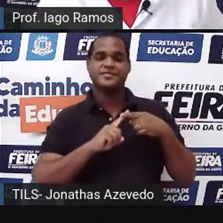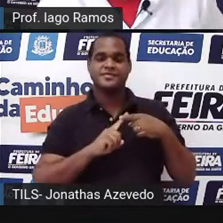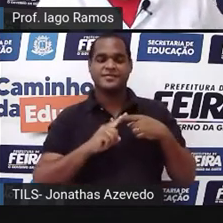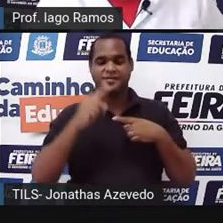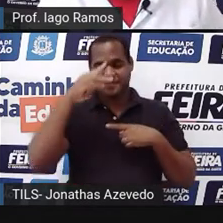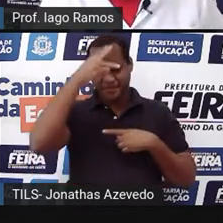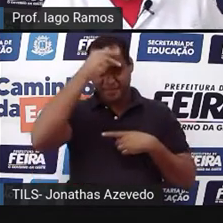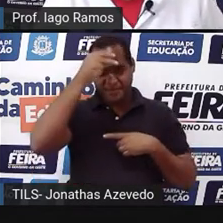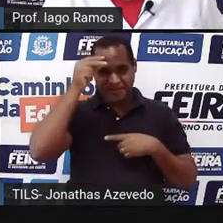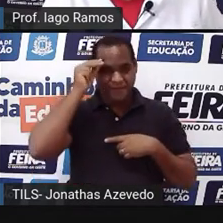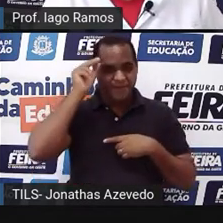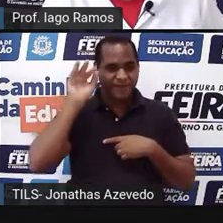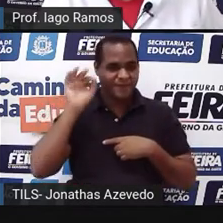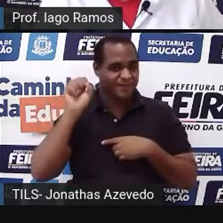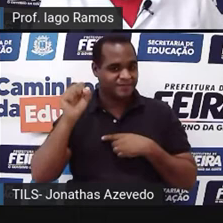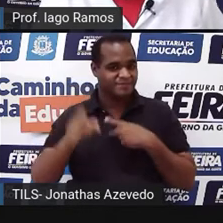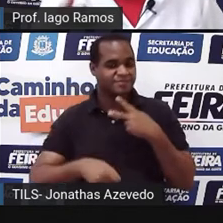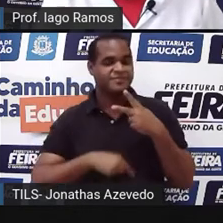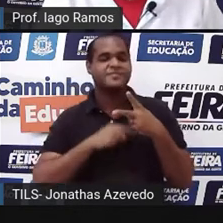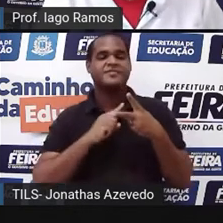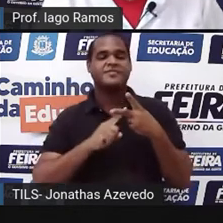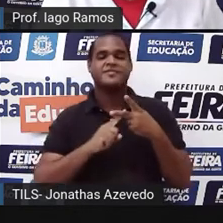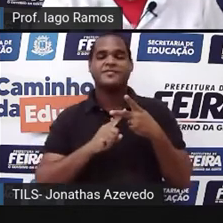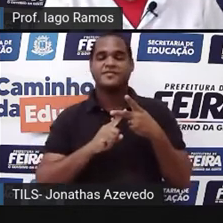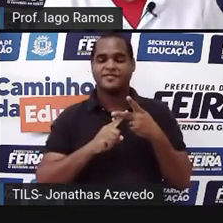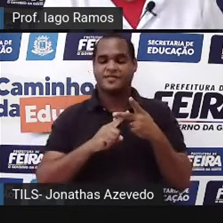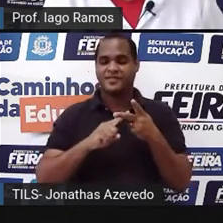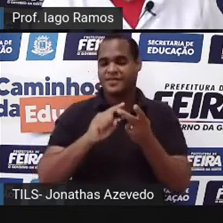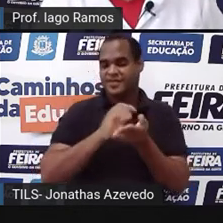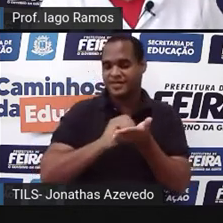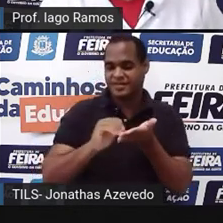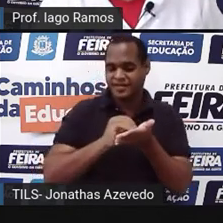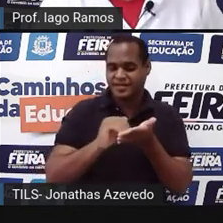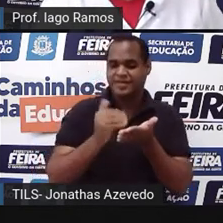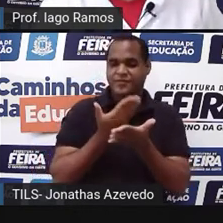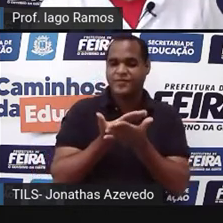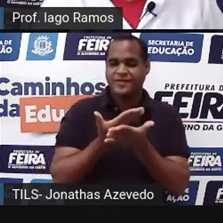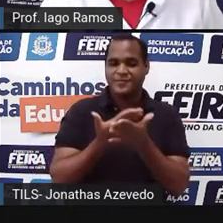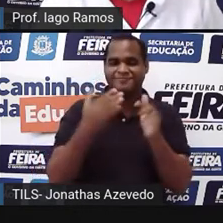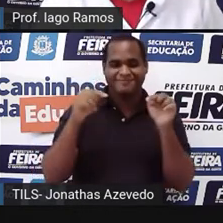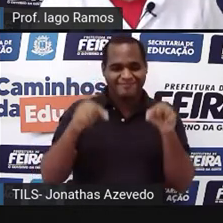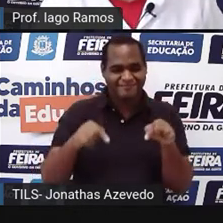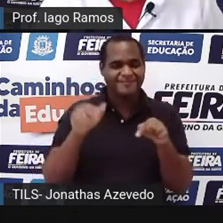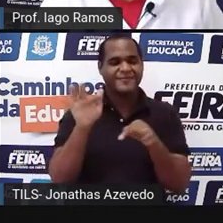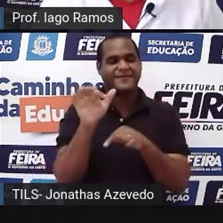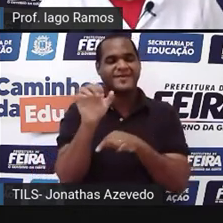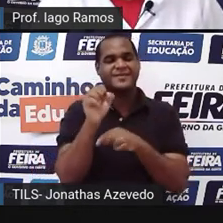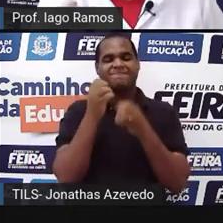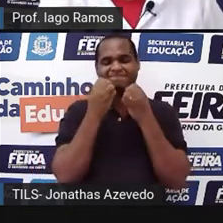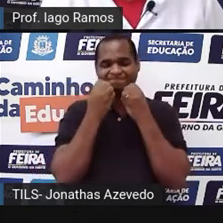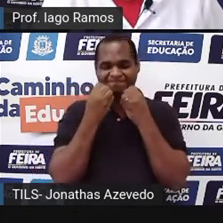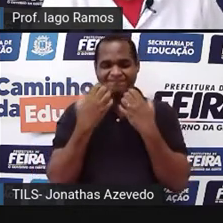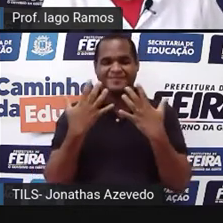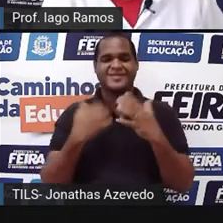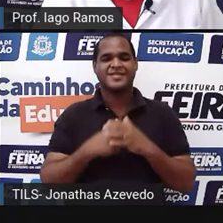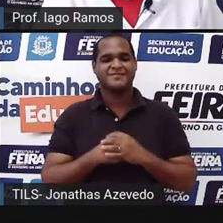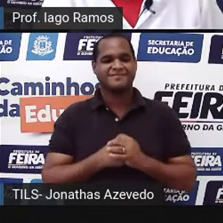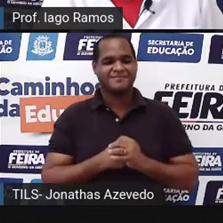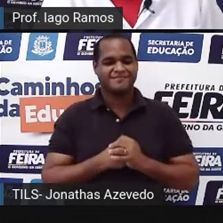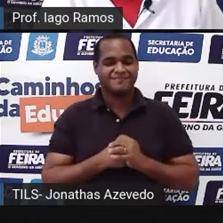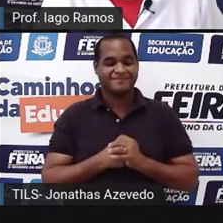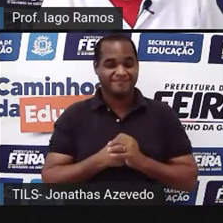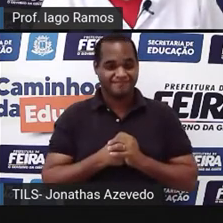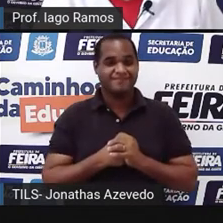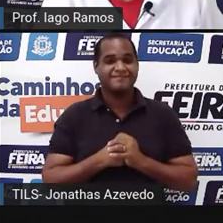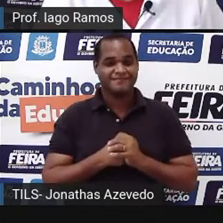da Prefeitura Municipal de Feira e da própria Secretaria de Educação aqui da nossa